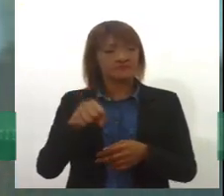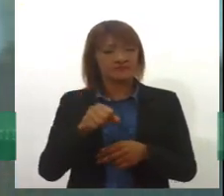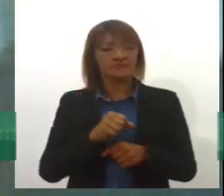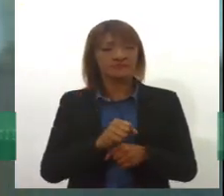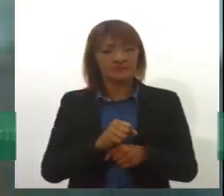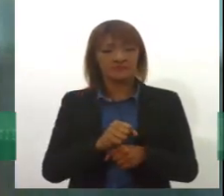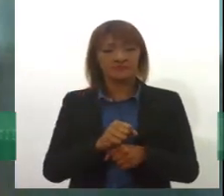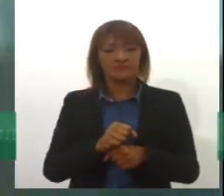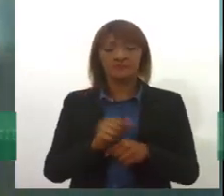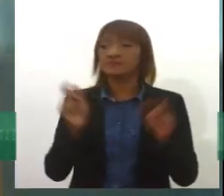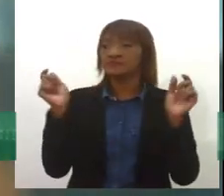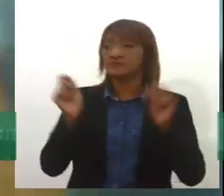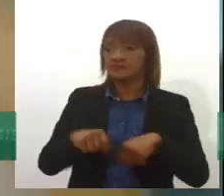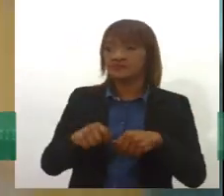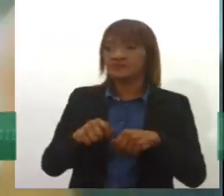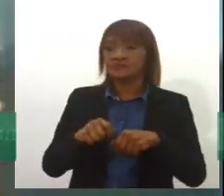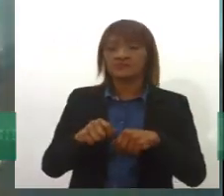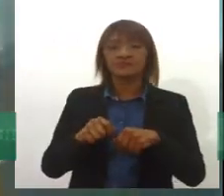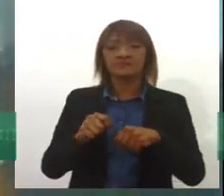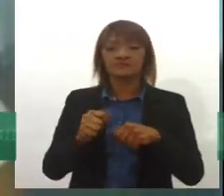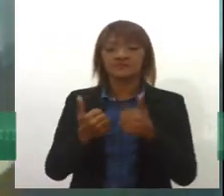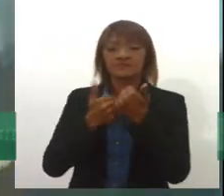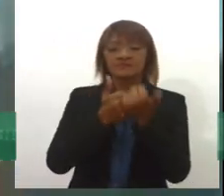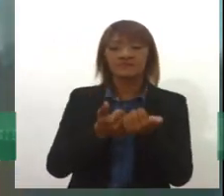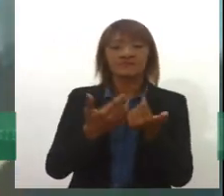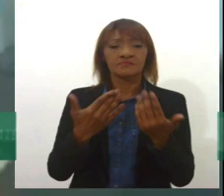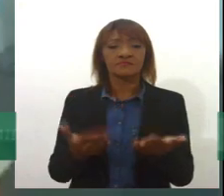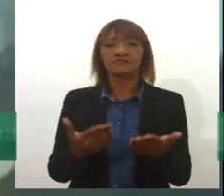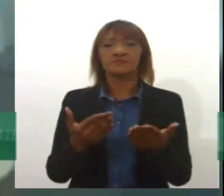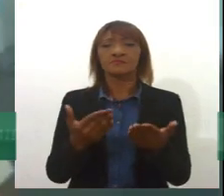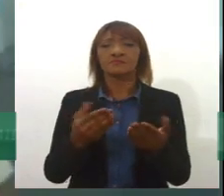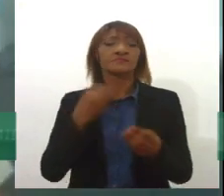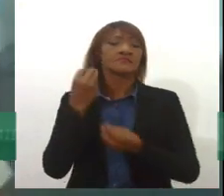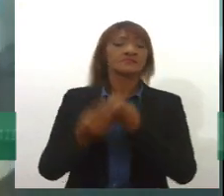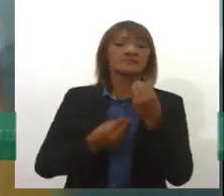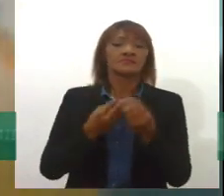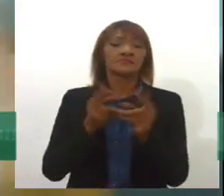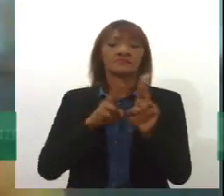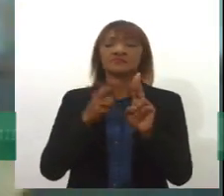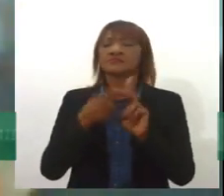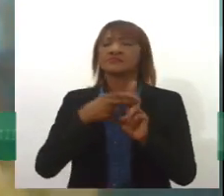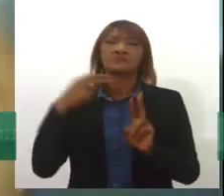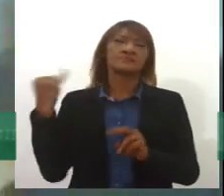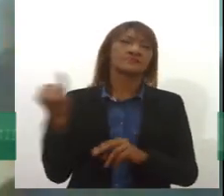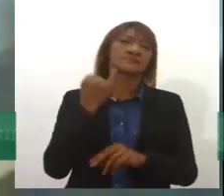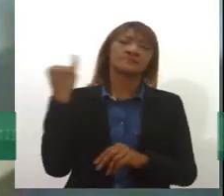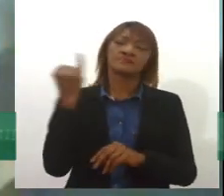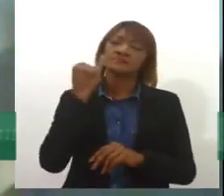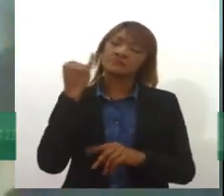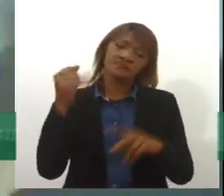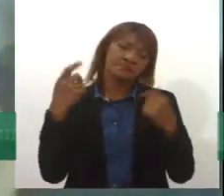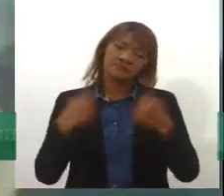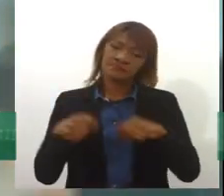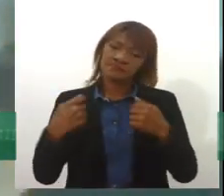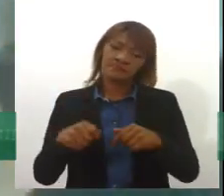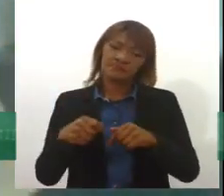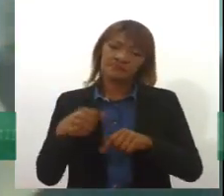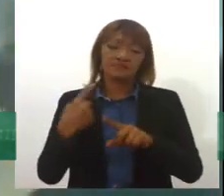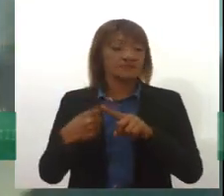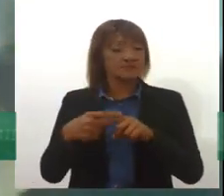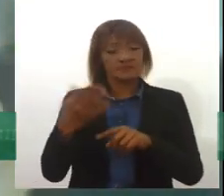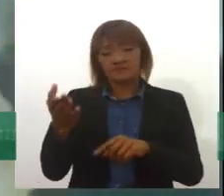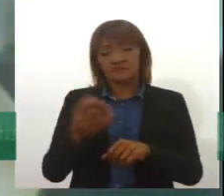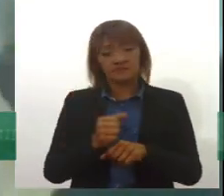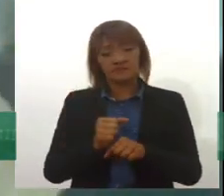serviço público. E aí o fortalecimento do SUS, ele é fundamental, ele é necessário, inclusive porque a